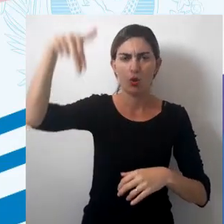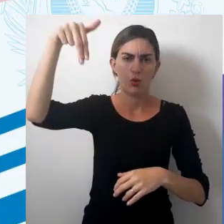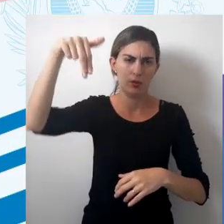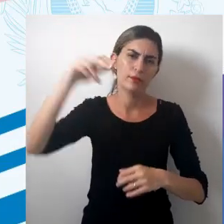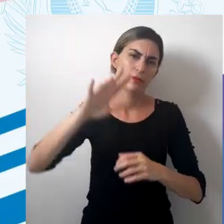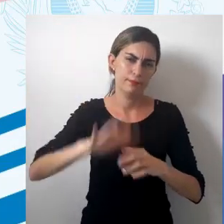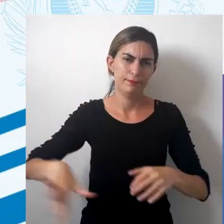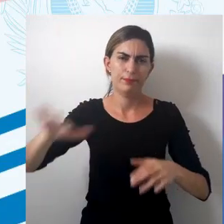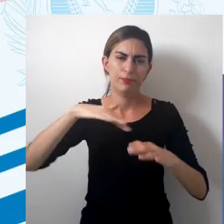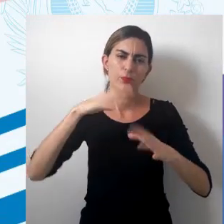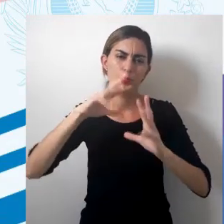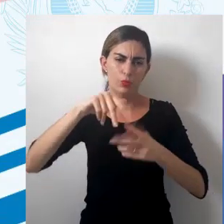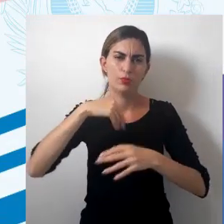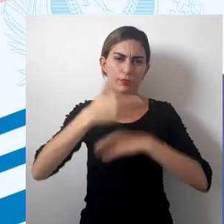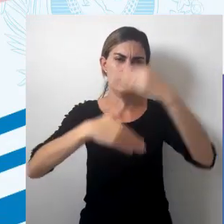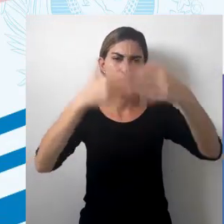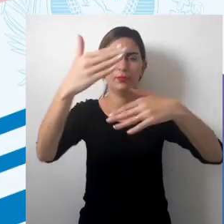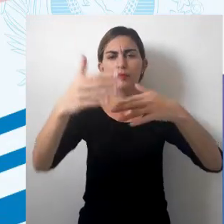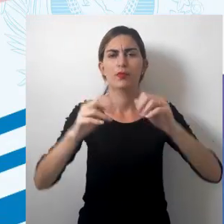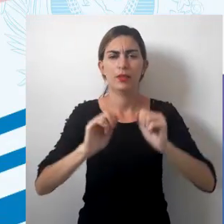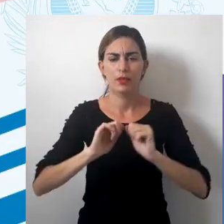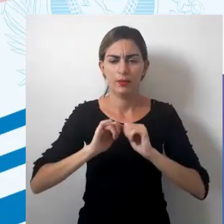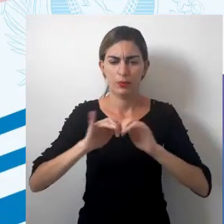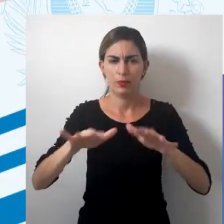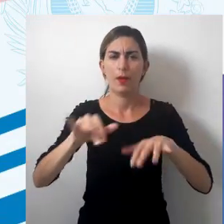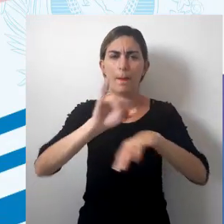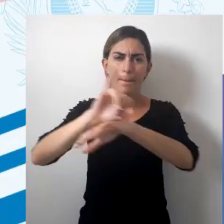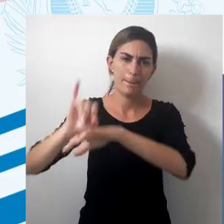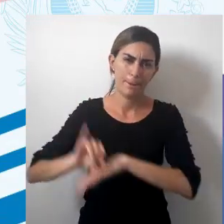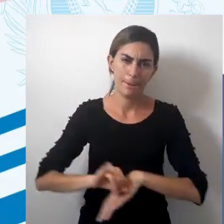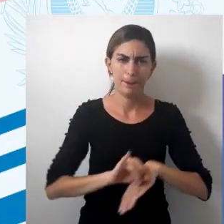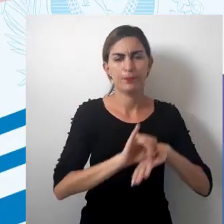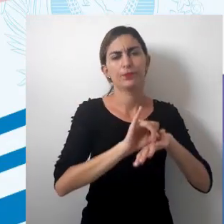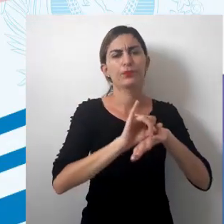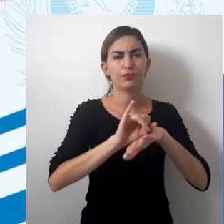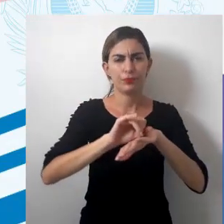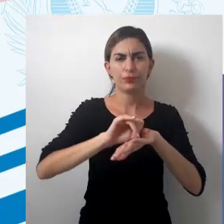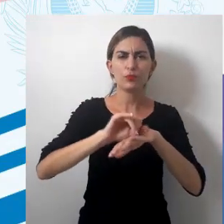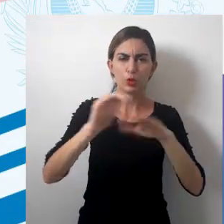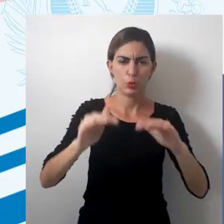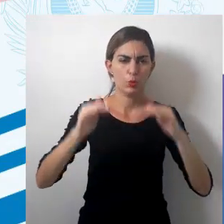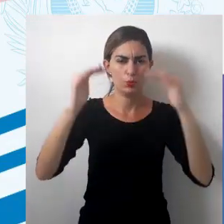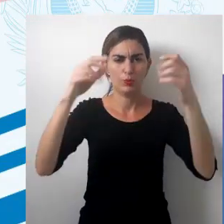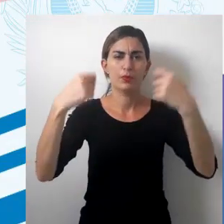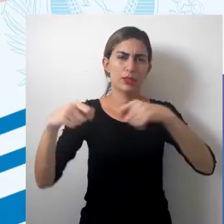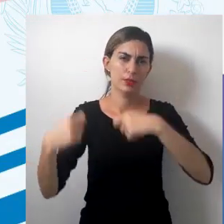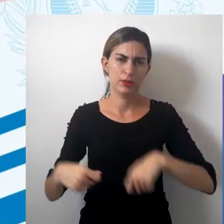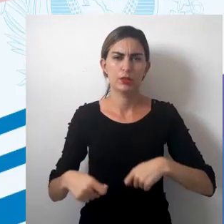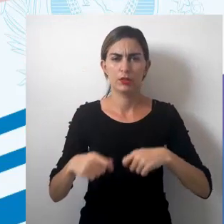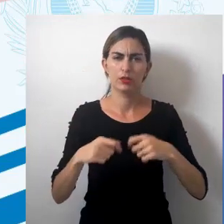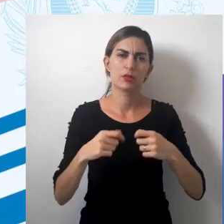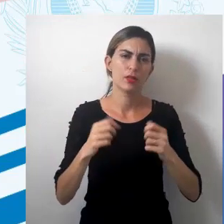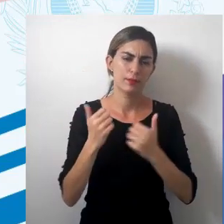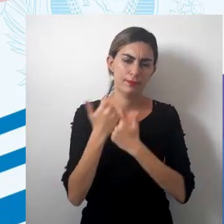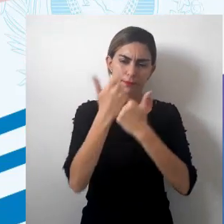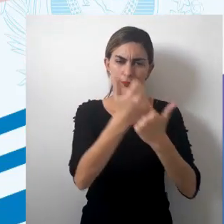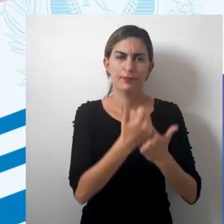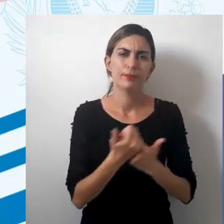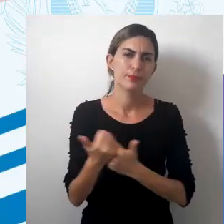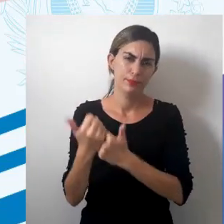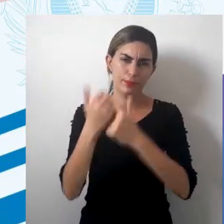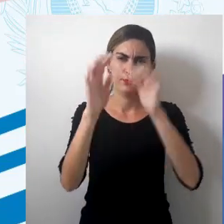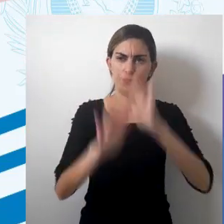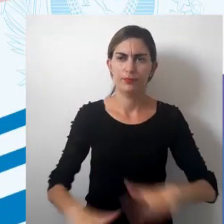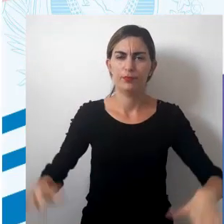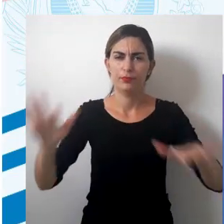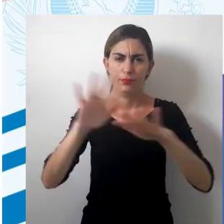desenvolvido daquele momento, era onde estavam as grandes metrópoles, e aí as grandes metrópoles necessitavam desse instrumento de representação